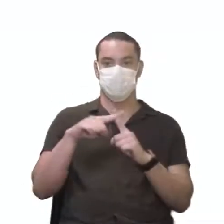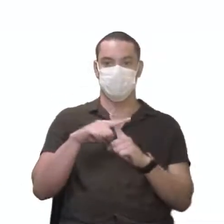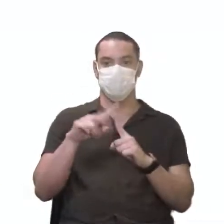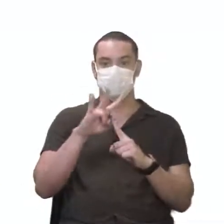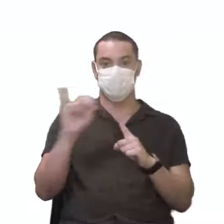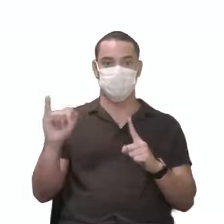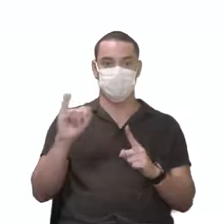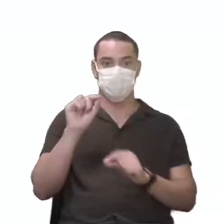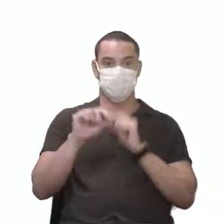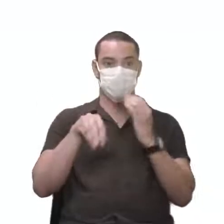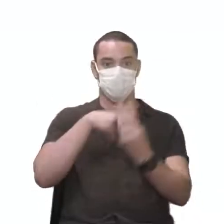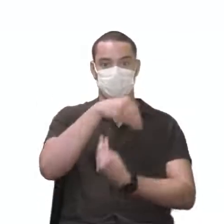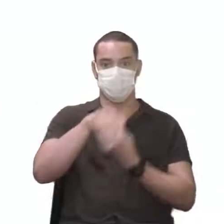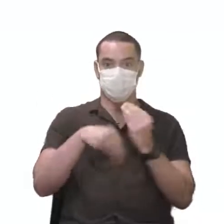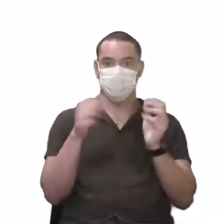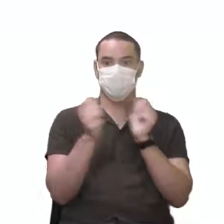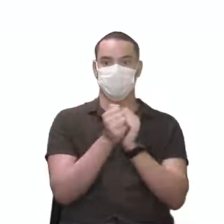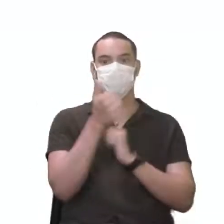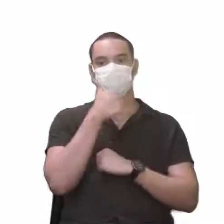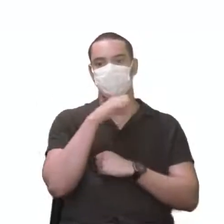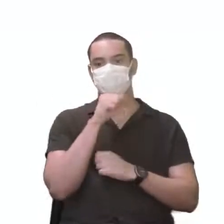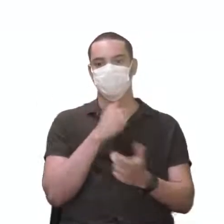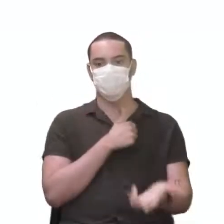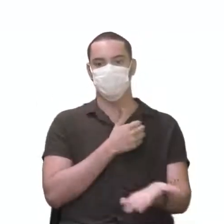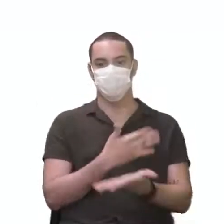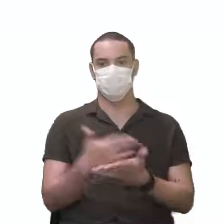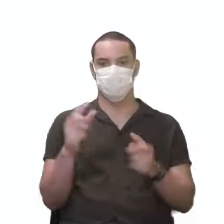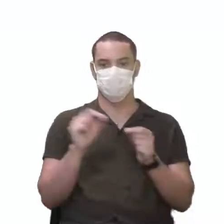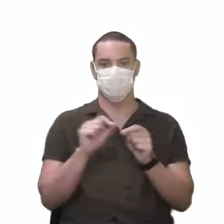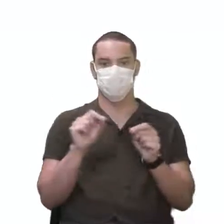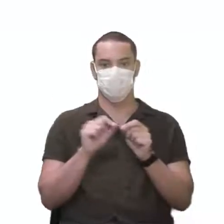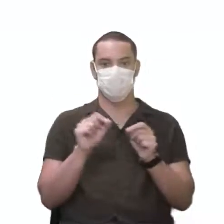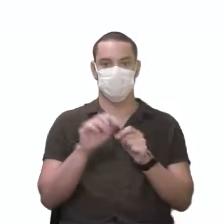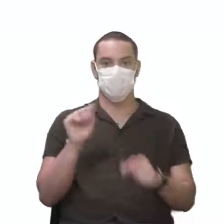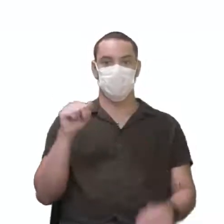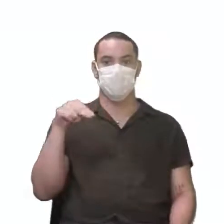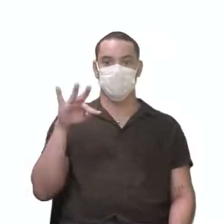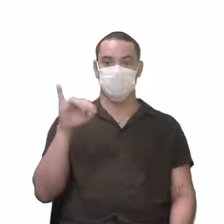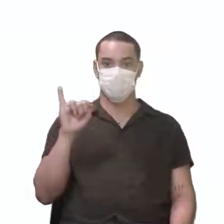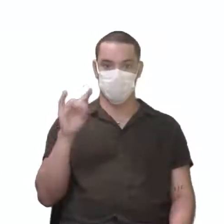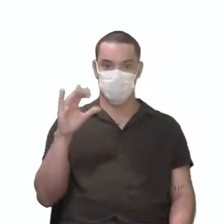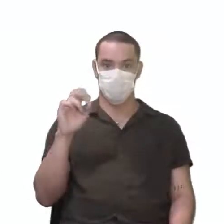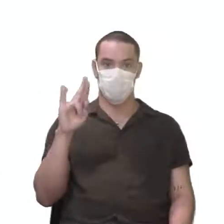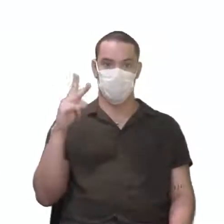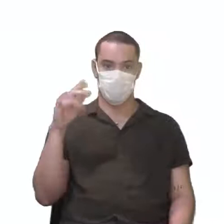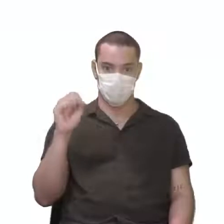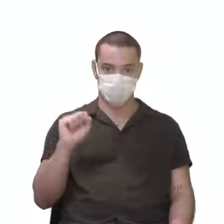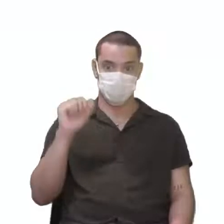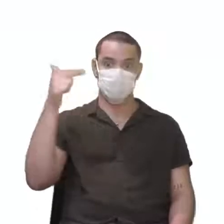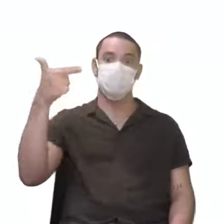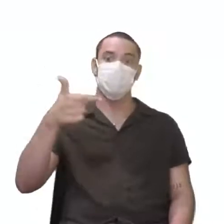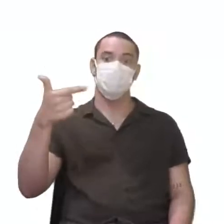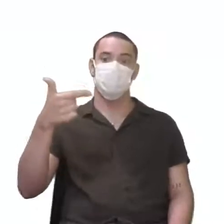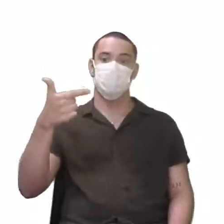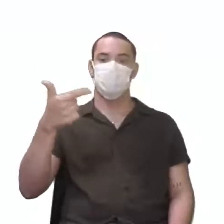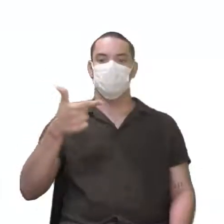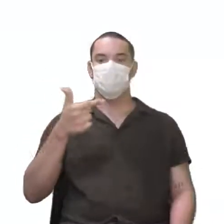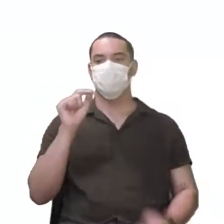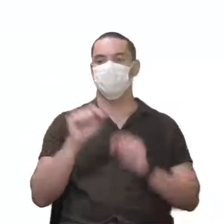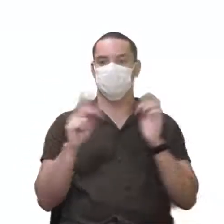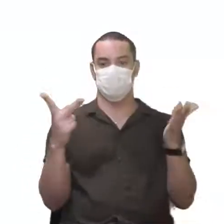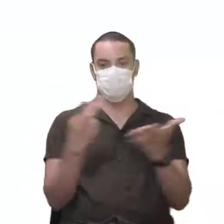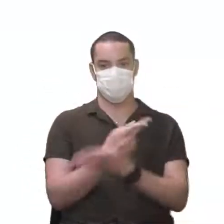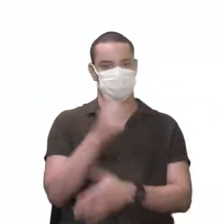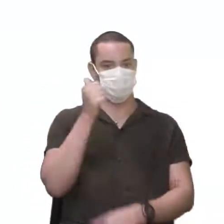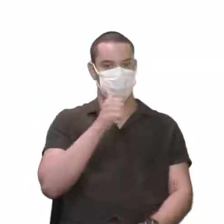vai se misturar com o da mãe e ela vai começar a produzir o quê? Anticorpos. Na segunda gestação, essa